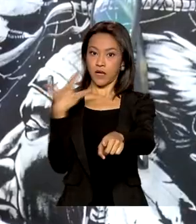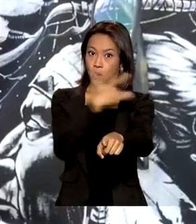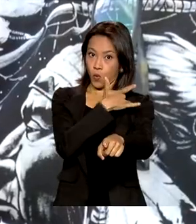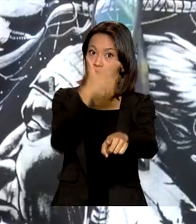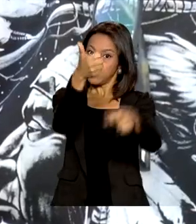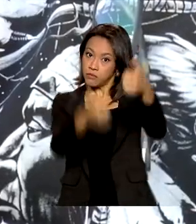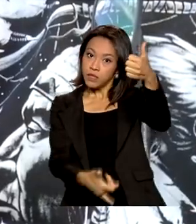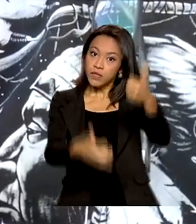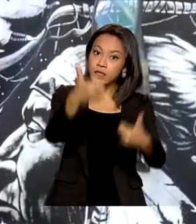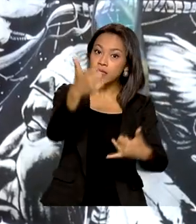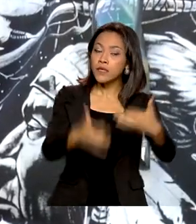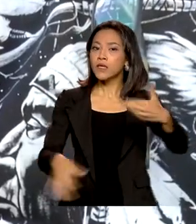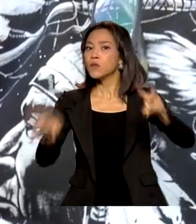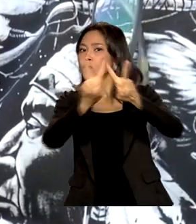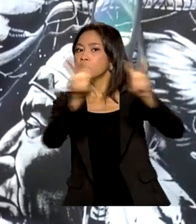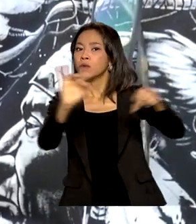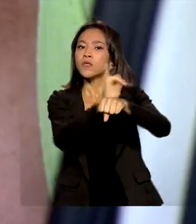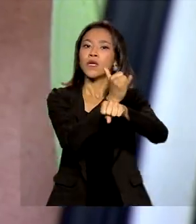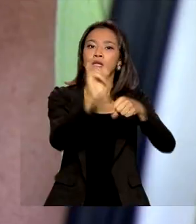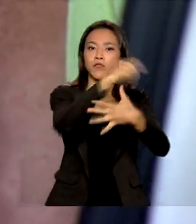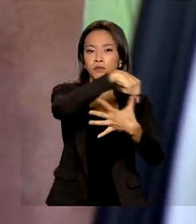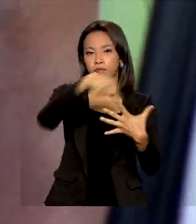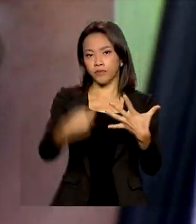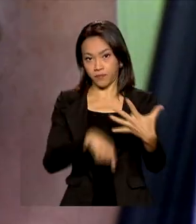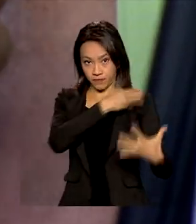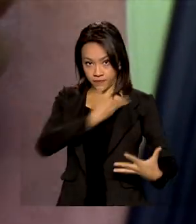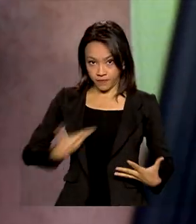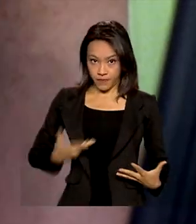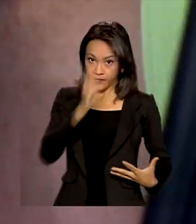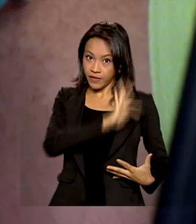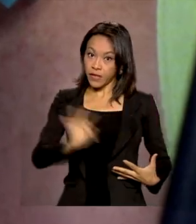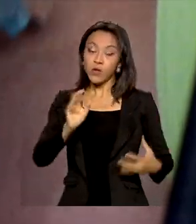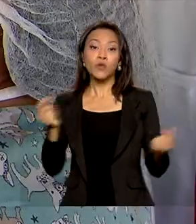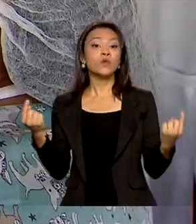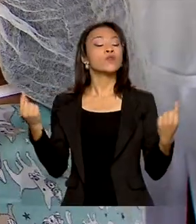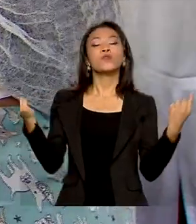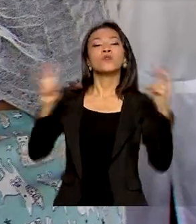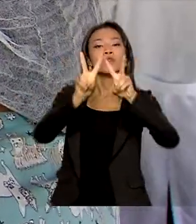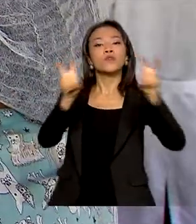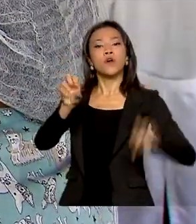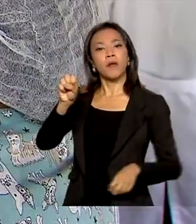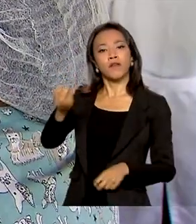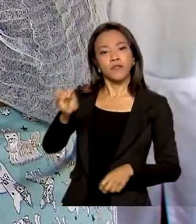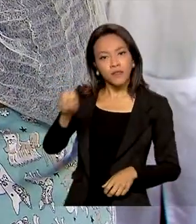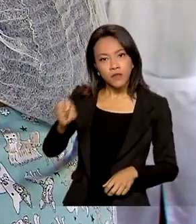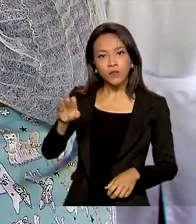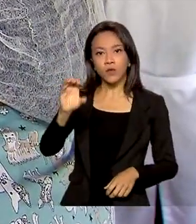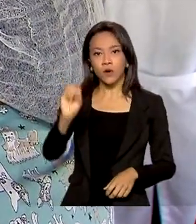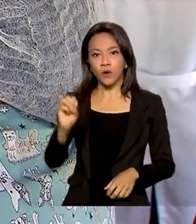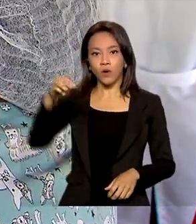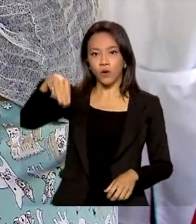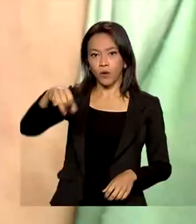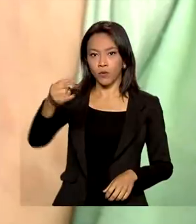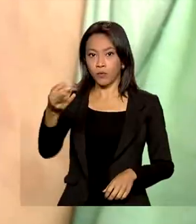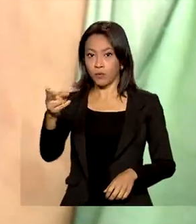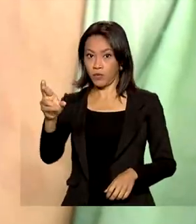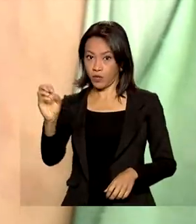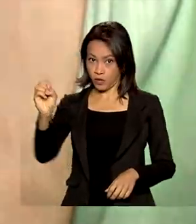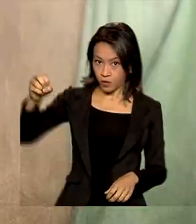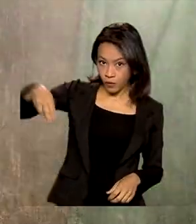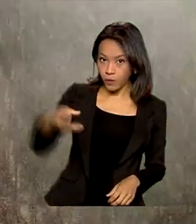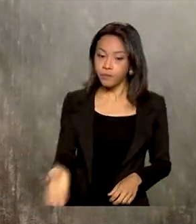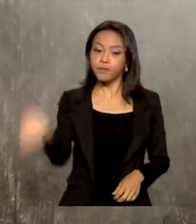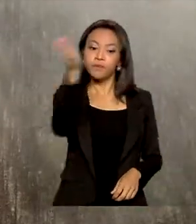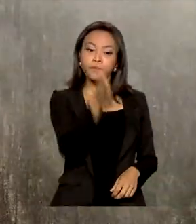ações do governo federal no combate à nova variante Ômicron, destaque para a campanha de vacinação brasileira. No